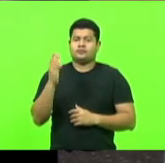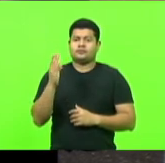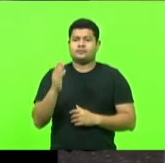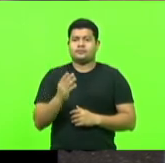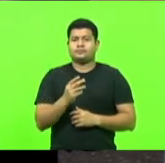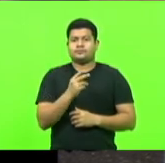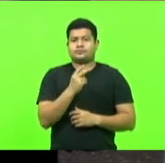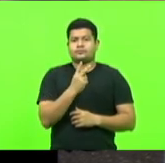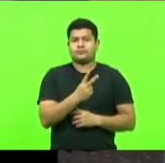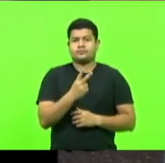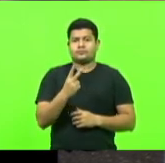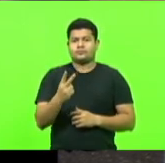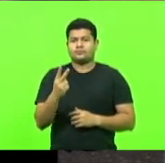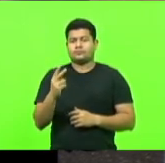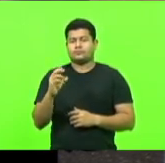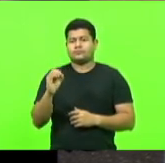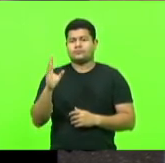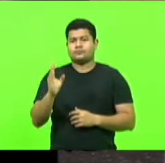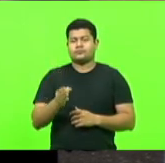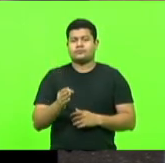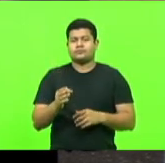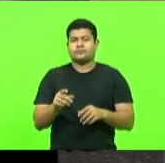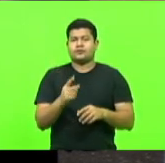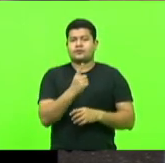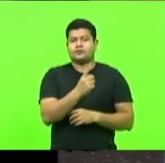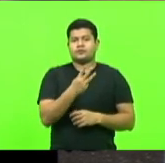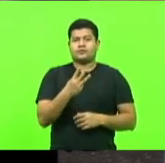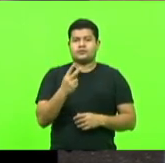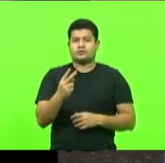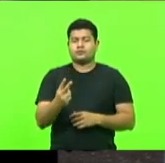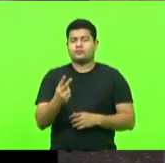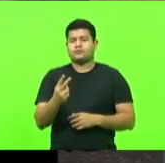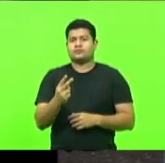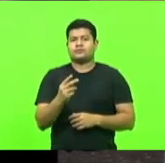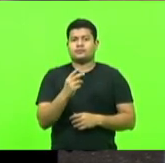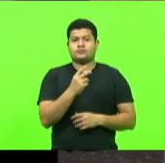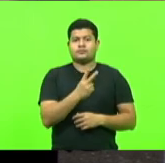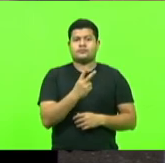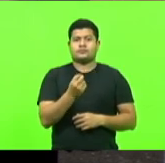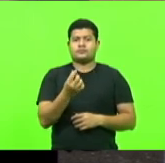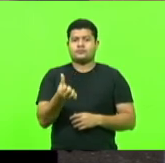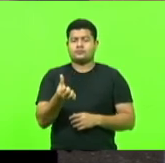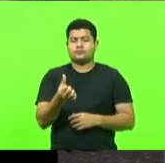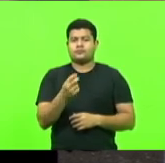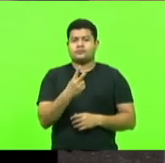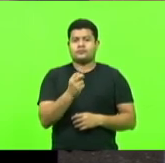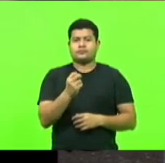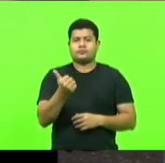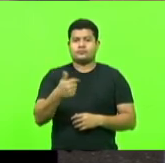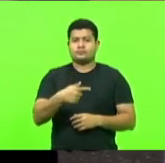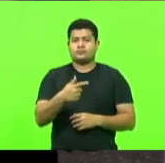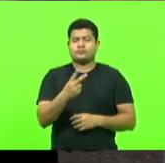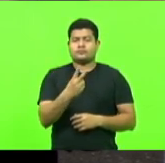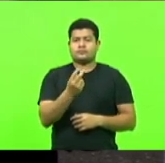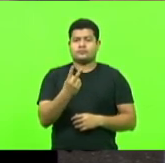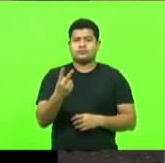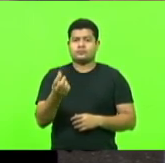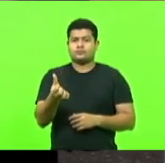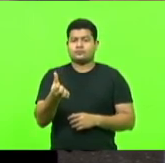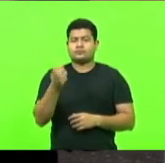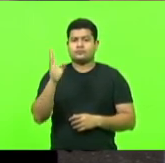-2020, 132, 206, 217 e 226-2021.